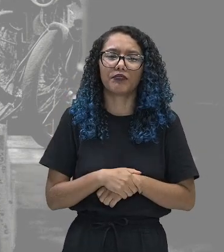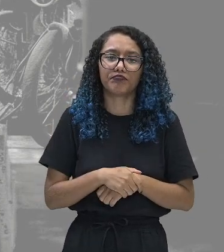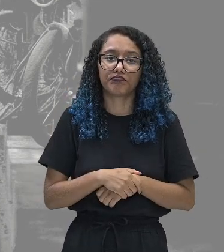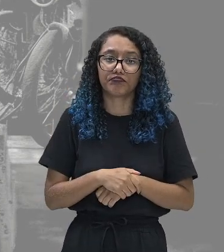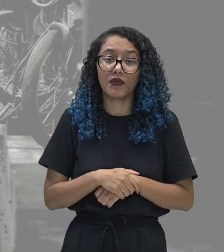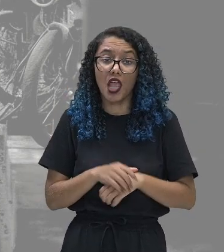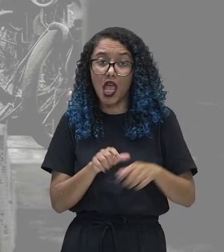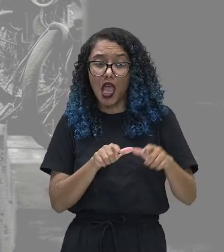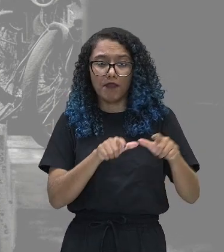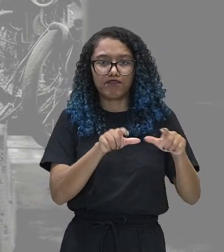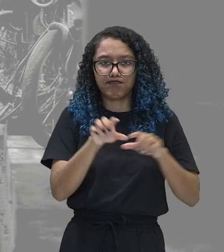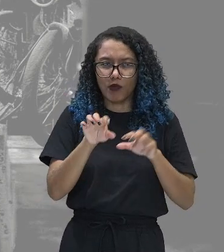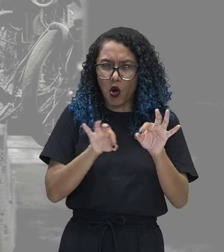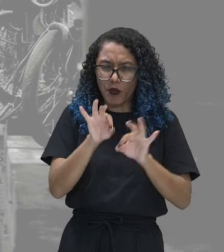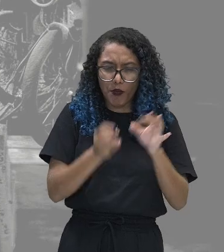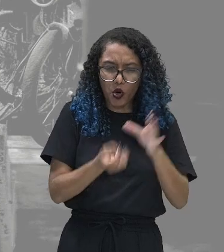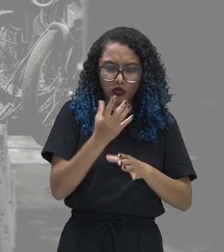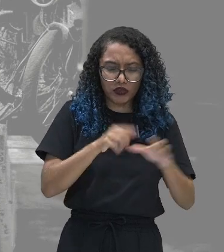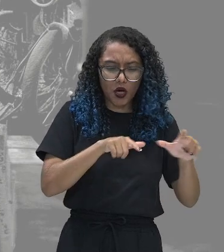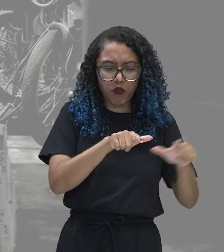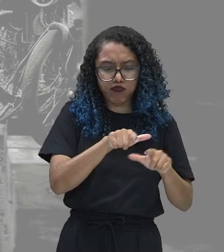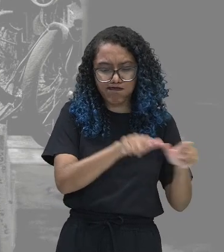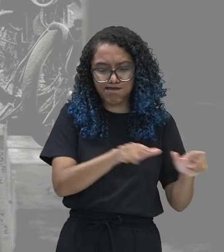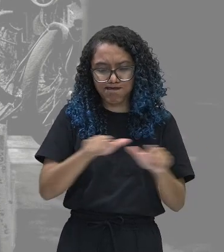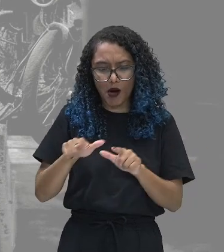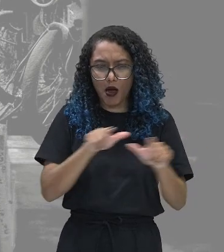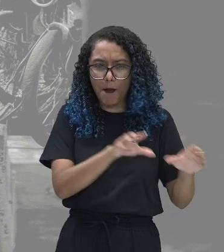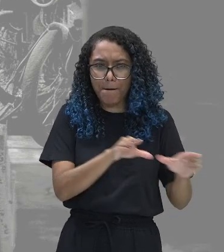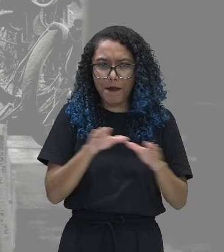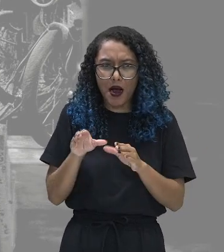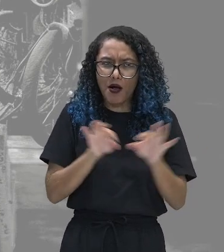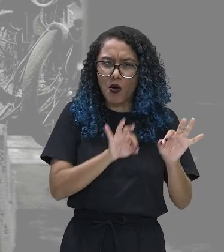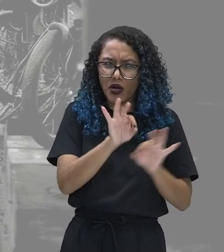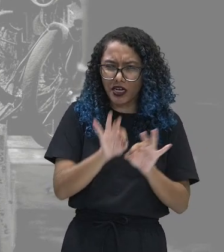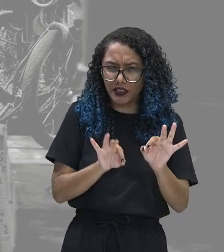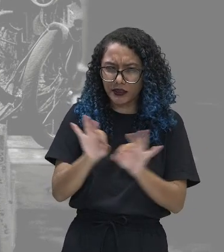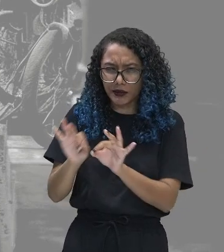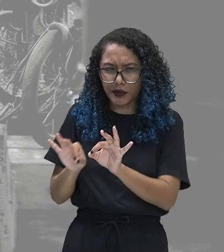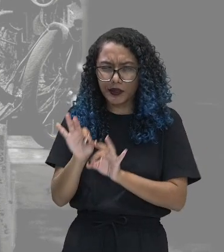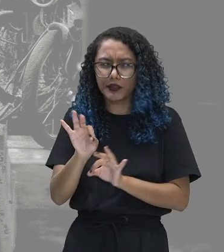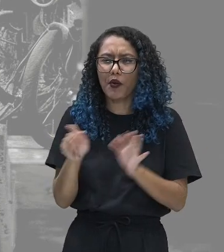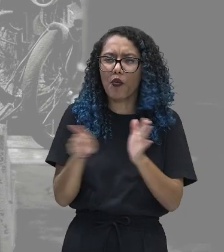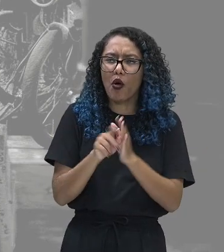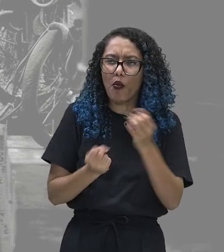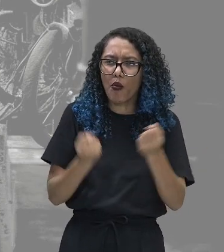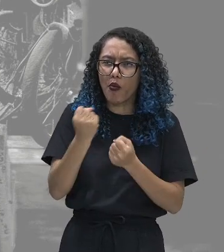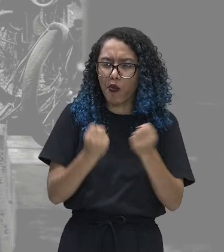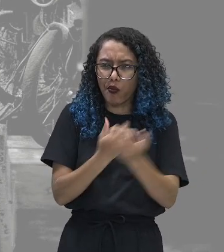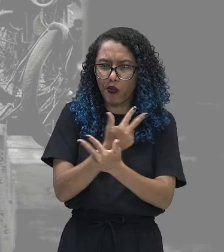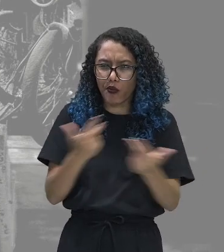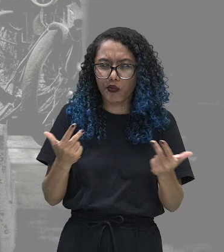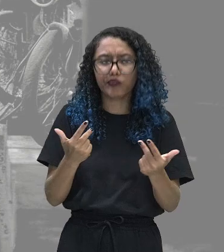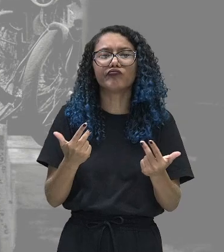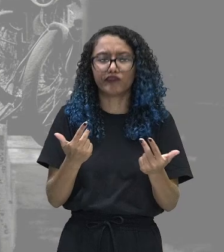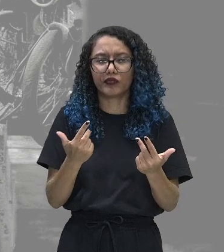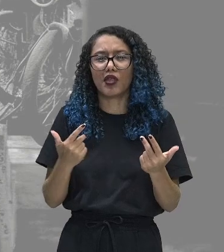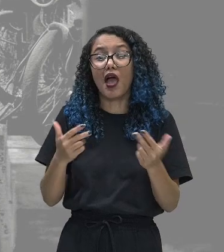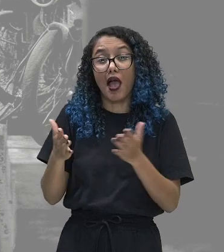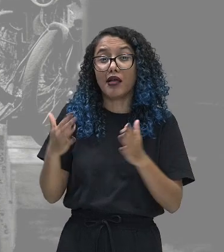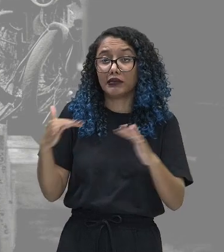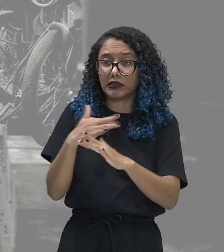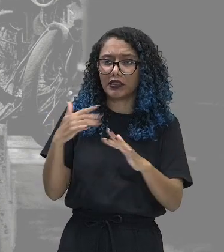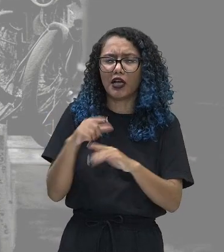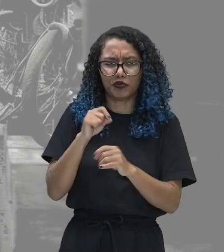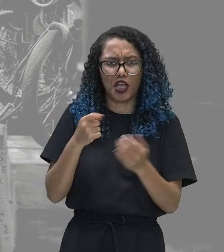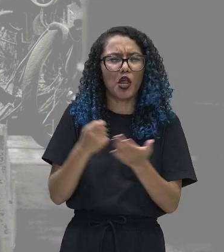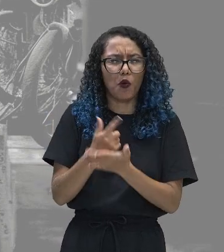automóveis que, de certa forma, aqui nas cidades é um bem de consumo bastante requisitado, tá, gente?